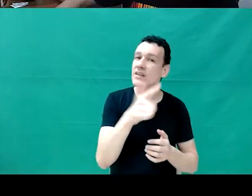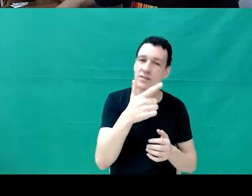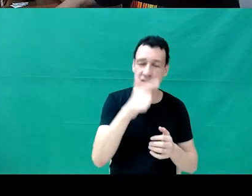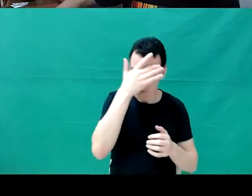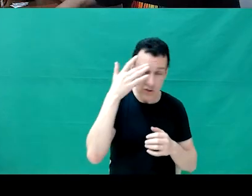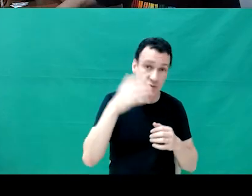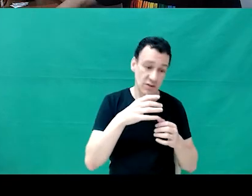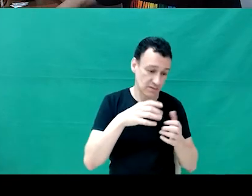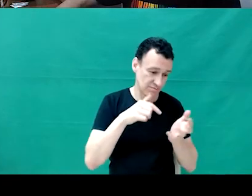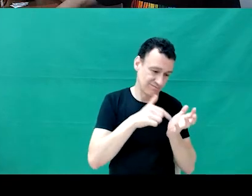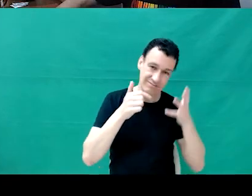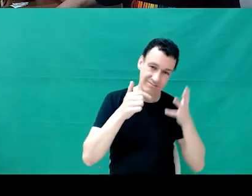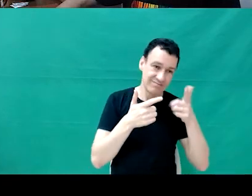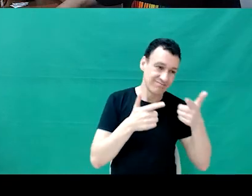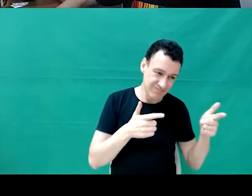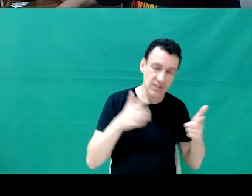palestrar.